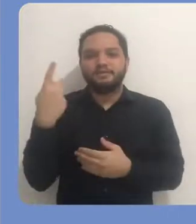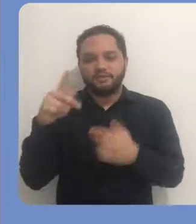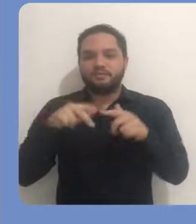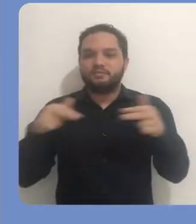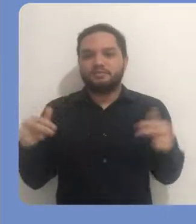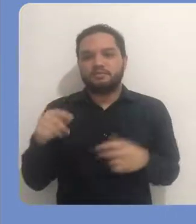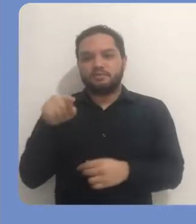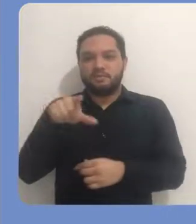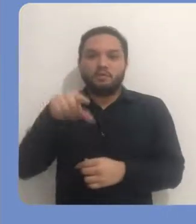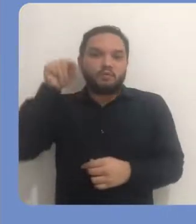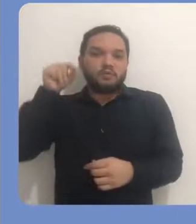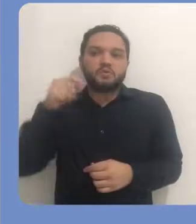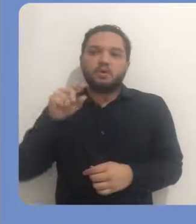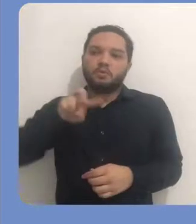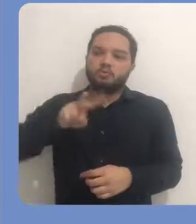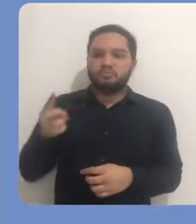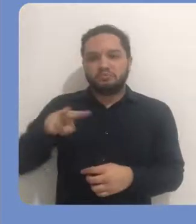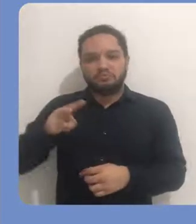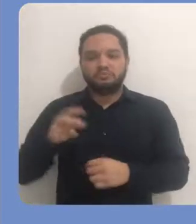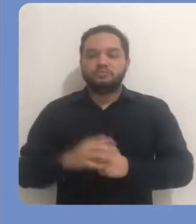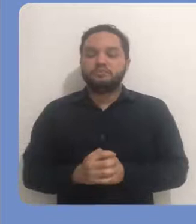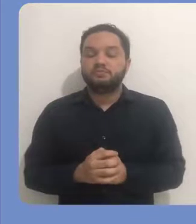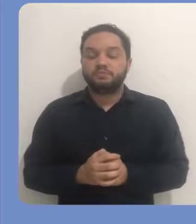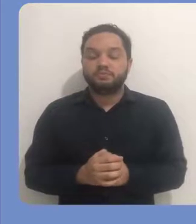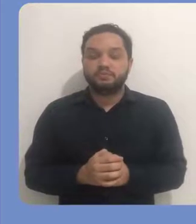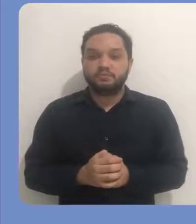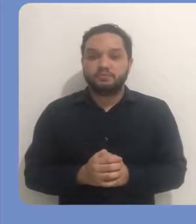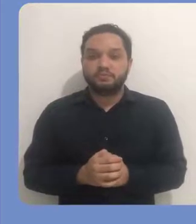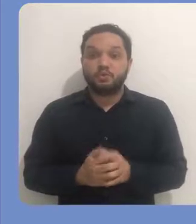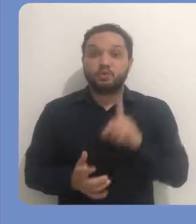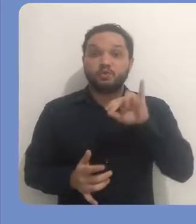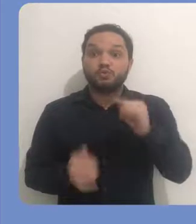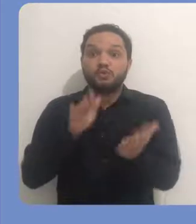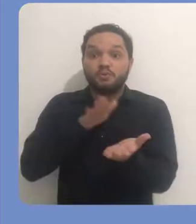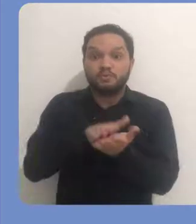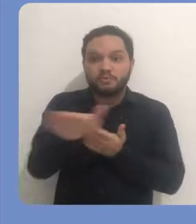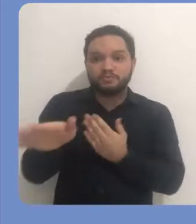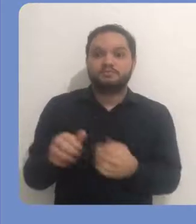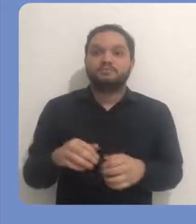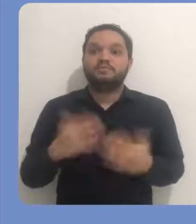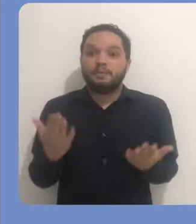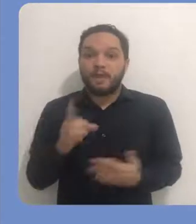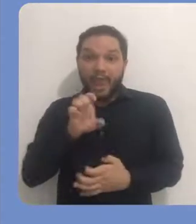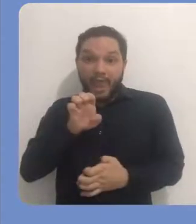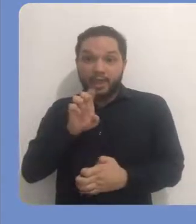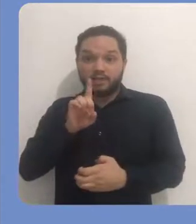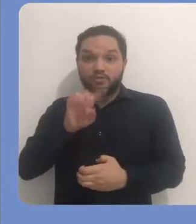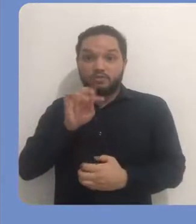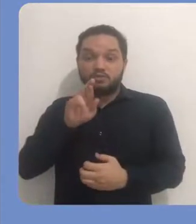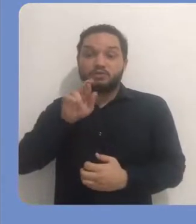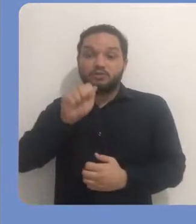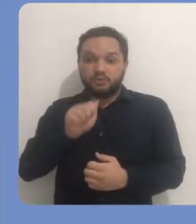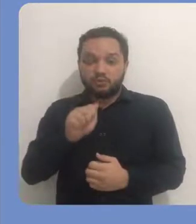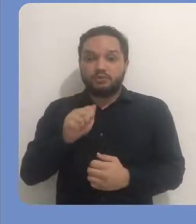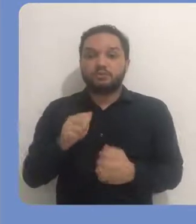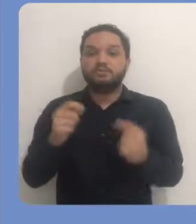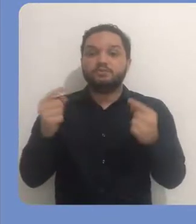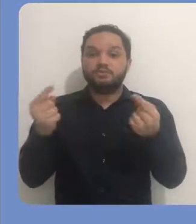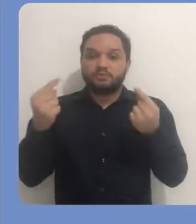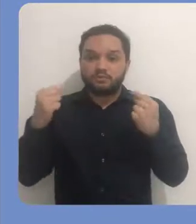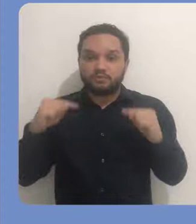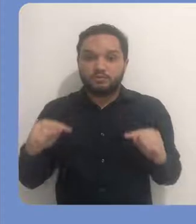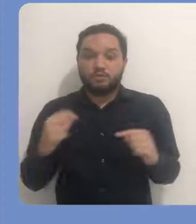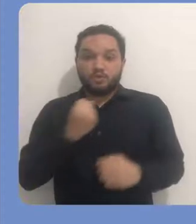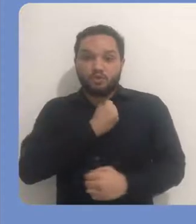preenchimento deste campo é opcional. A data da publicação. A editora. E aqui nos campos